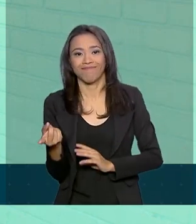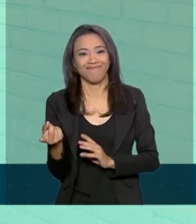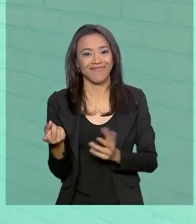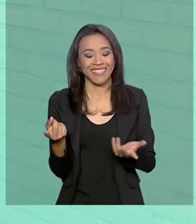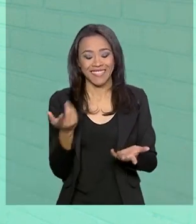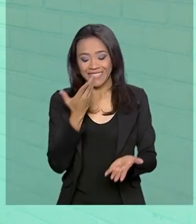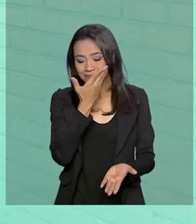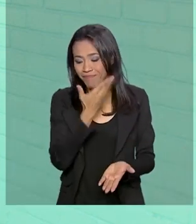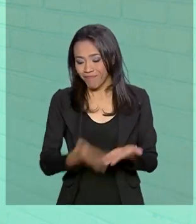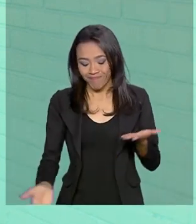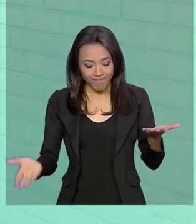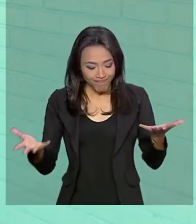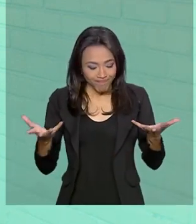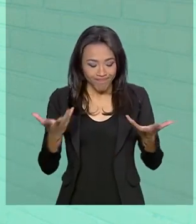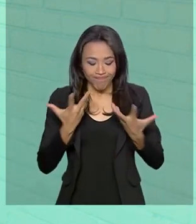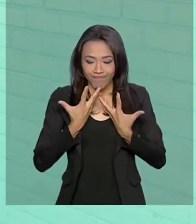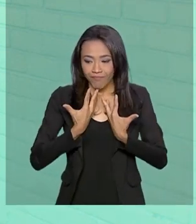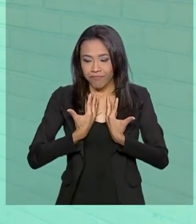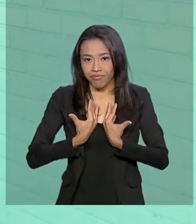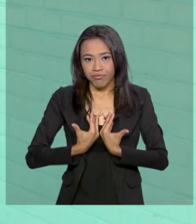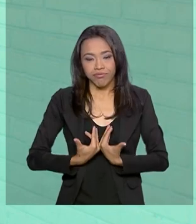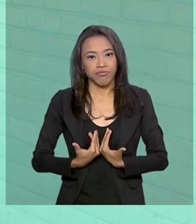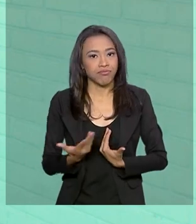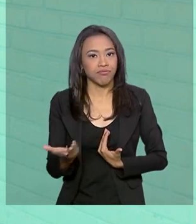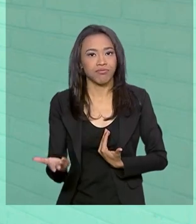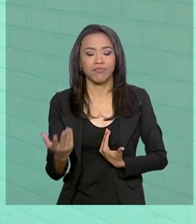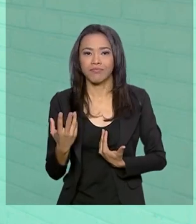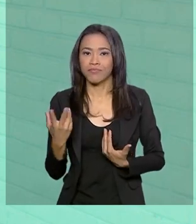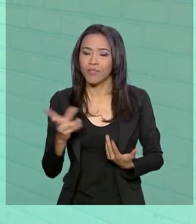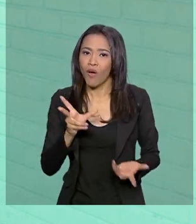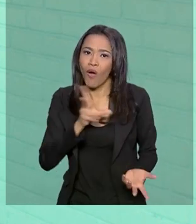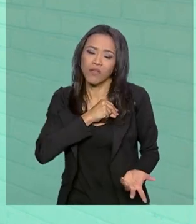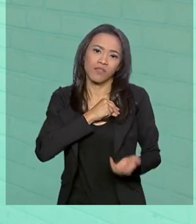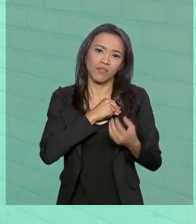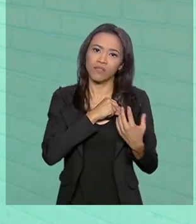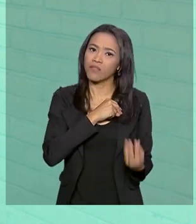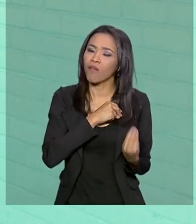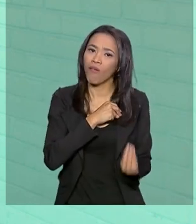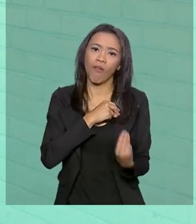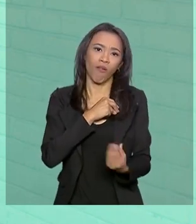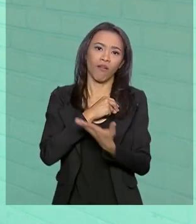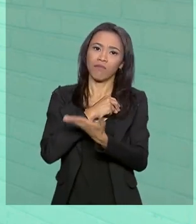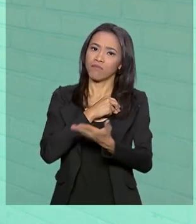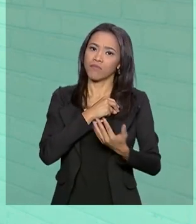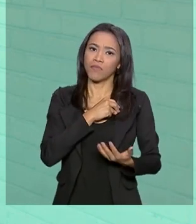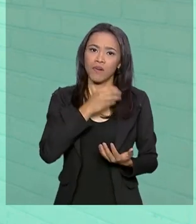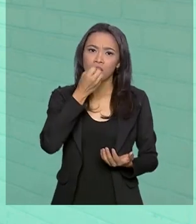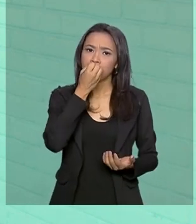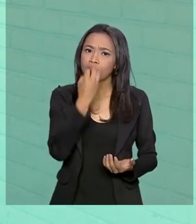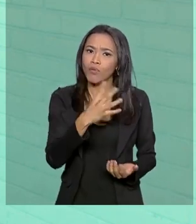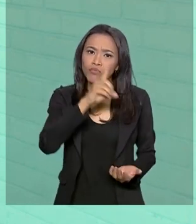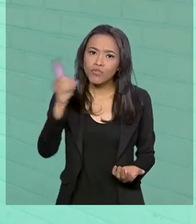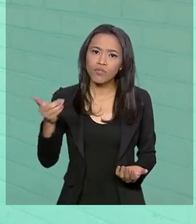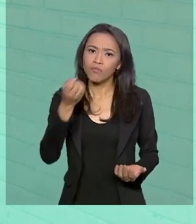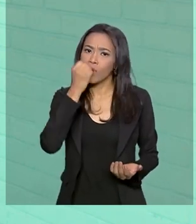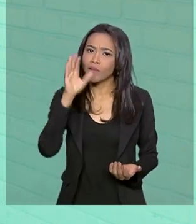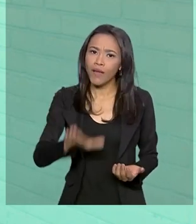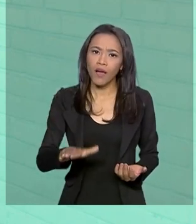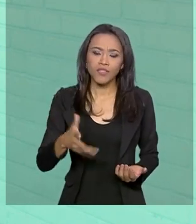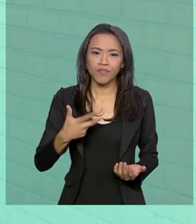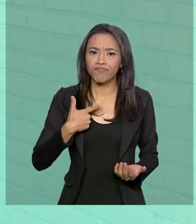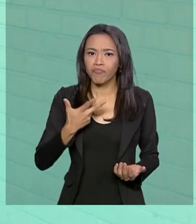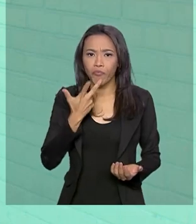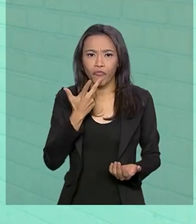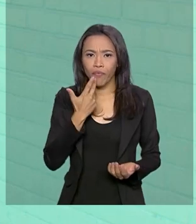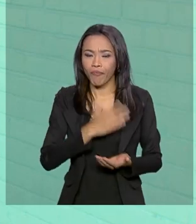perca muito grande, porque a gente falou Nossa, como que a gente fala bom dia, boa tarde. E a gente não